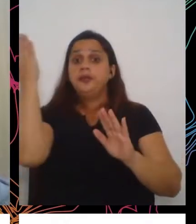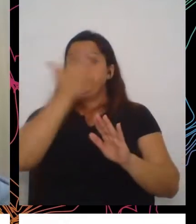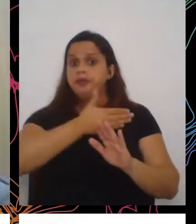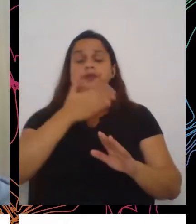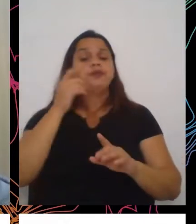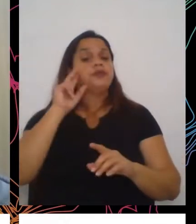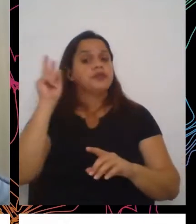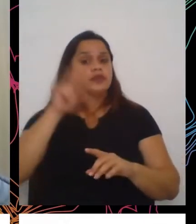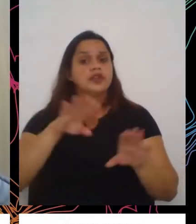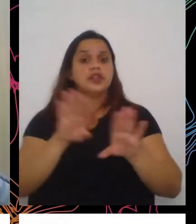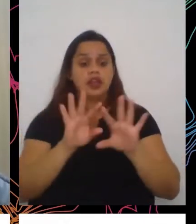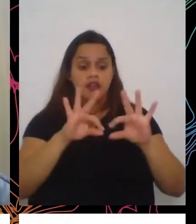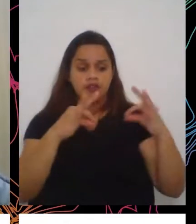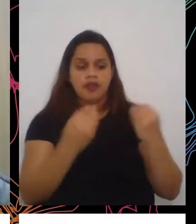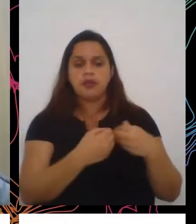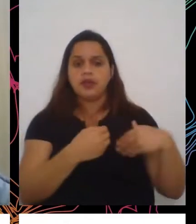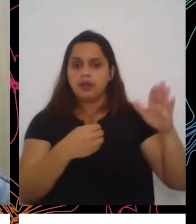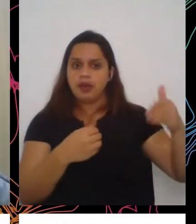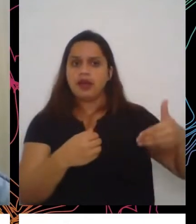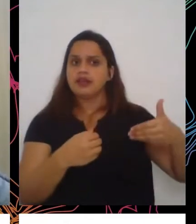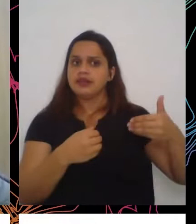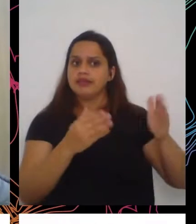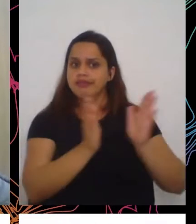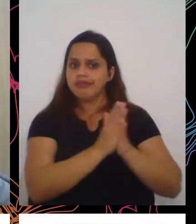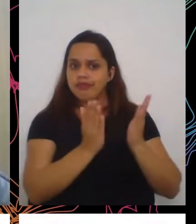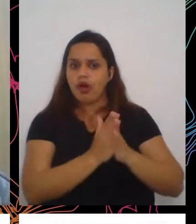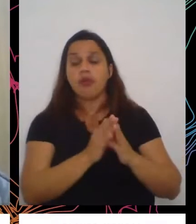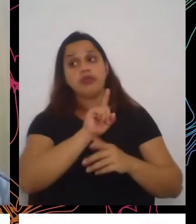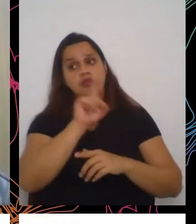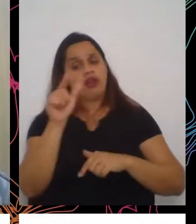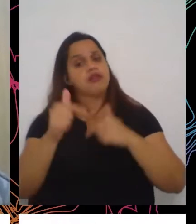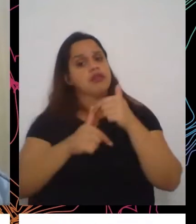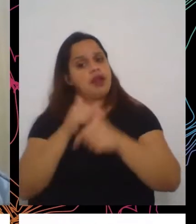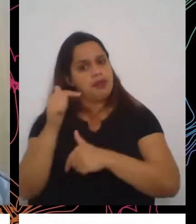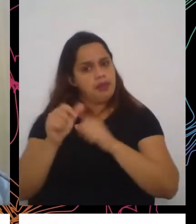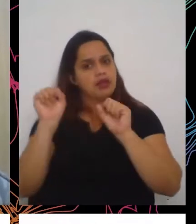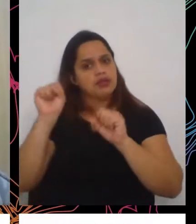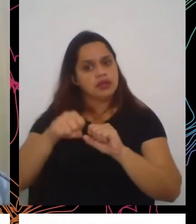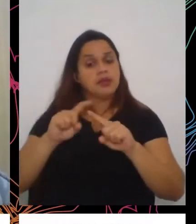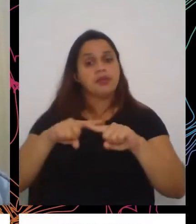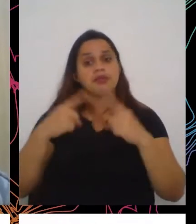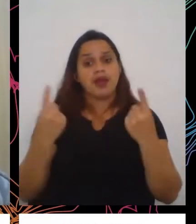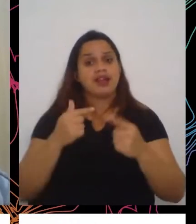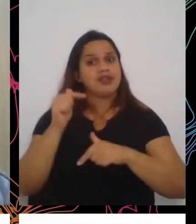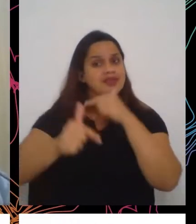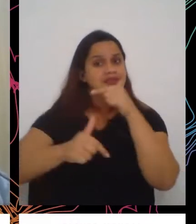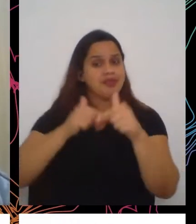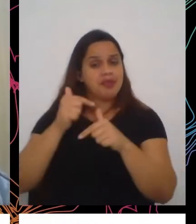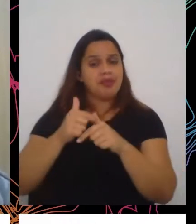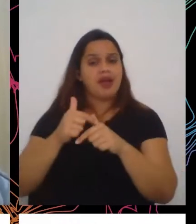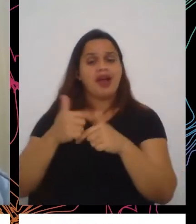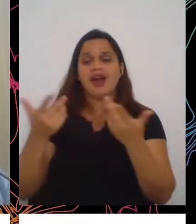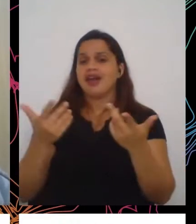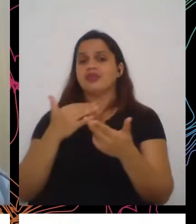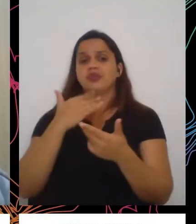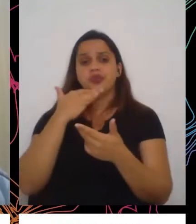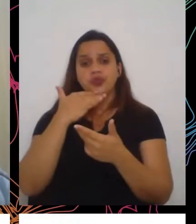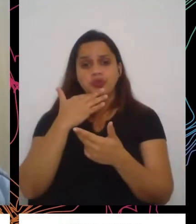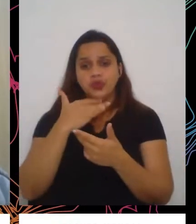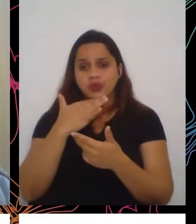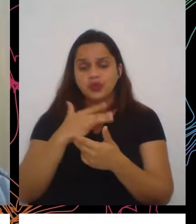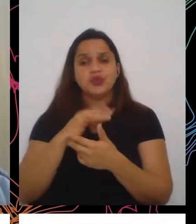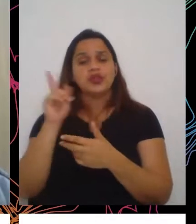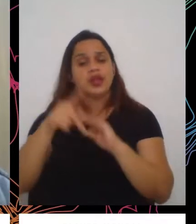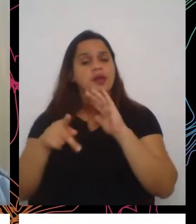mais vulneráveis estão no mercado de trabalho, porém, estão no mercado muito precarizado, estão no mercado informal